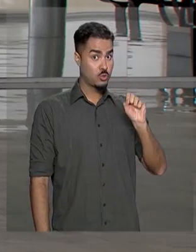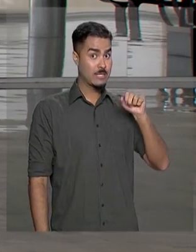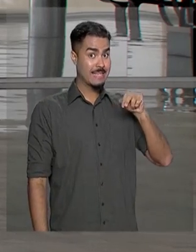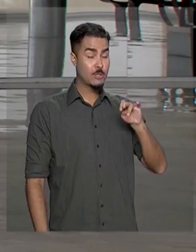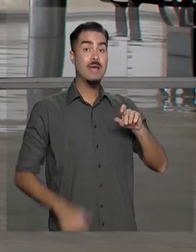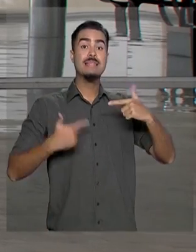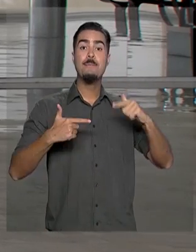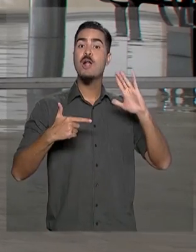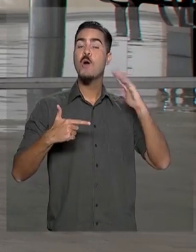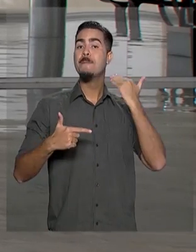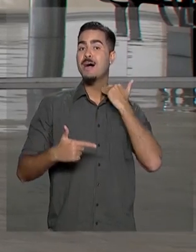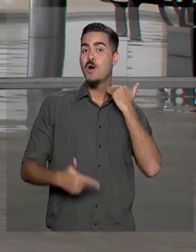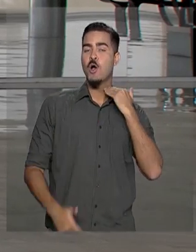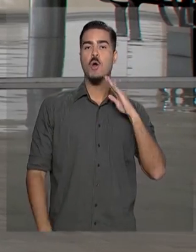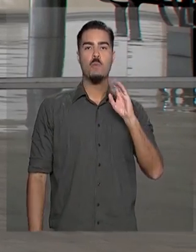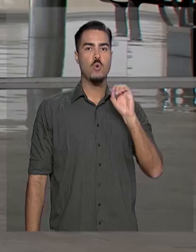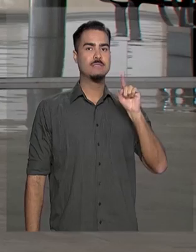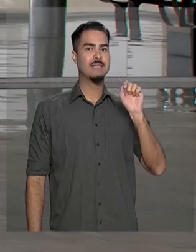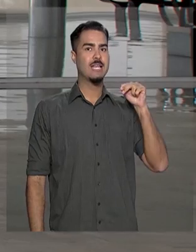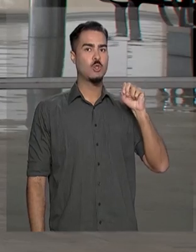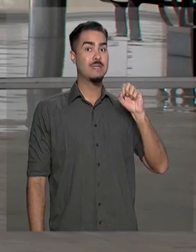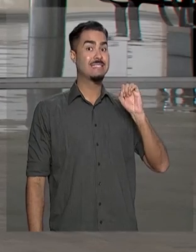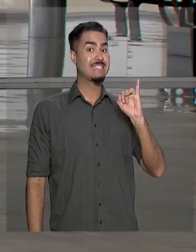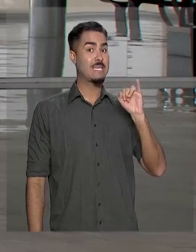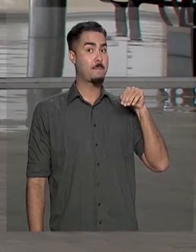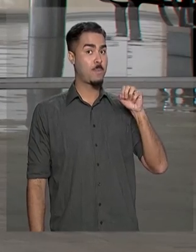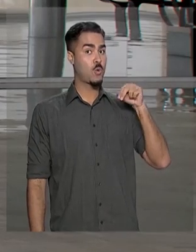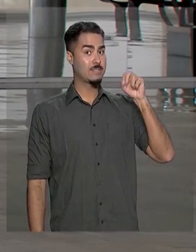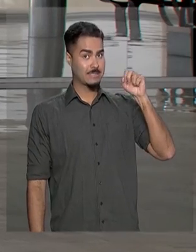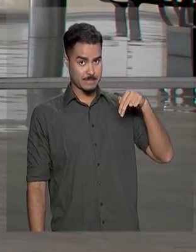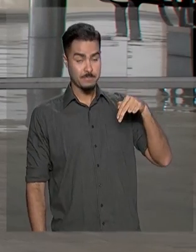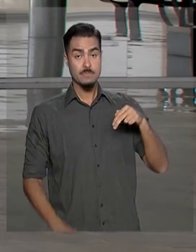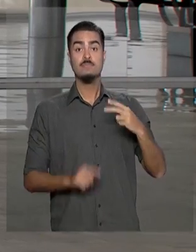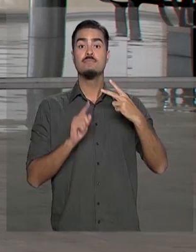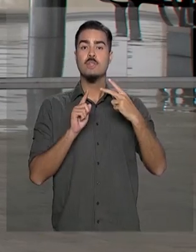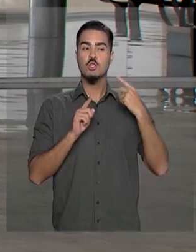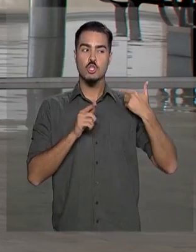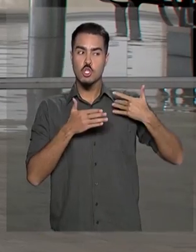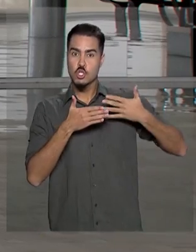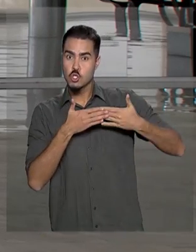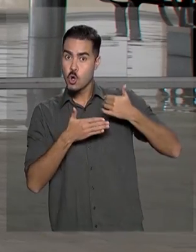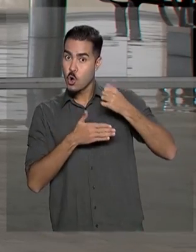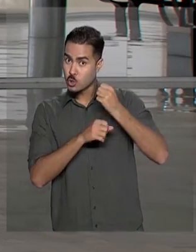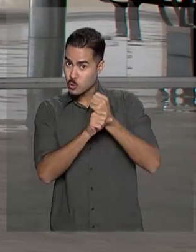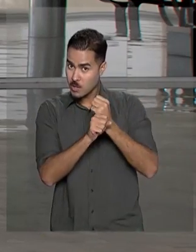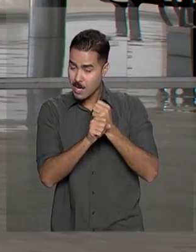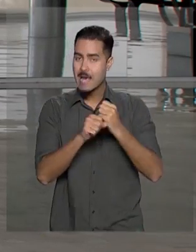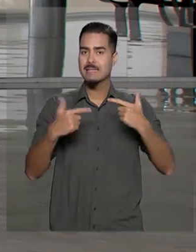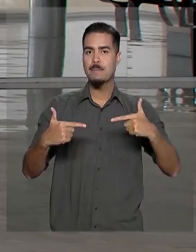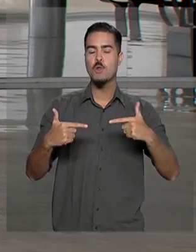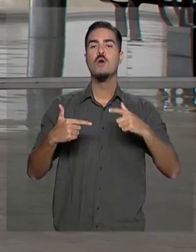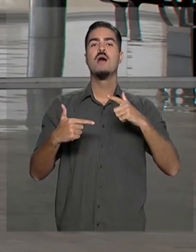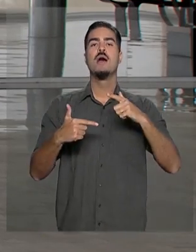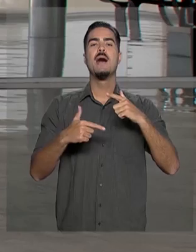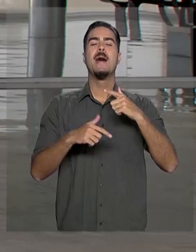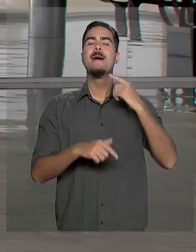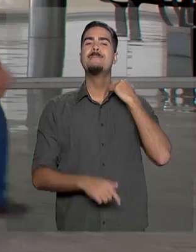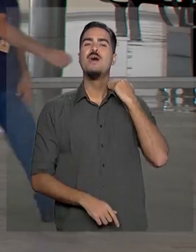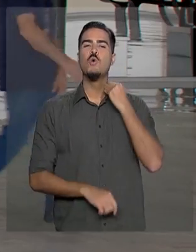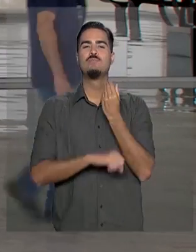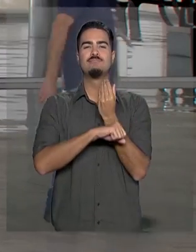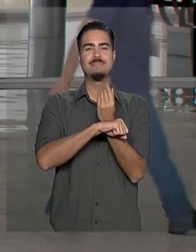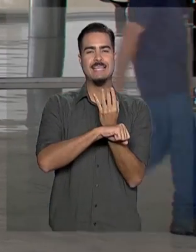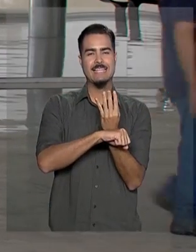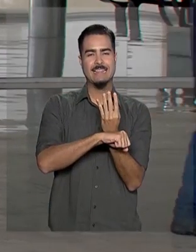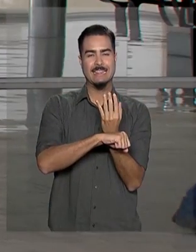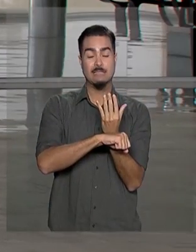trabalhou no Banco Bozano Simonsen. Já nos últimos 18 anos, o economista atuou no Banco Santander. A